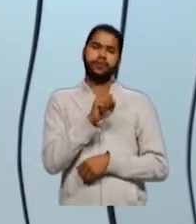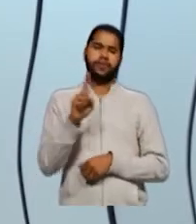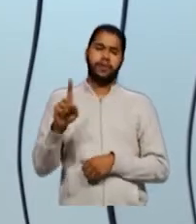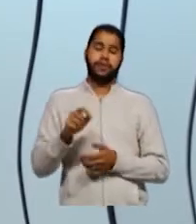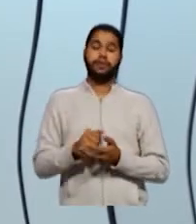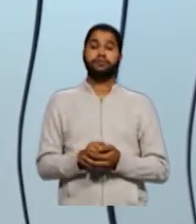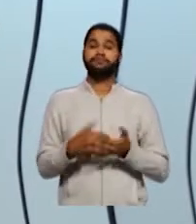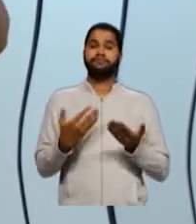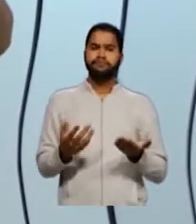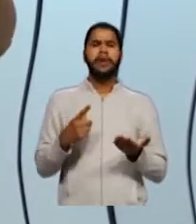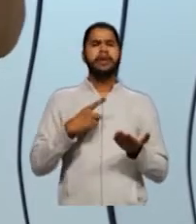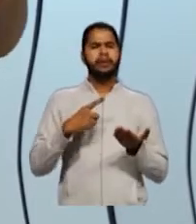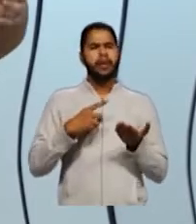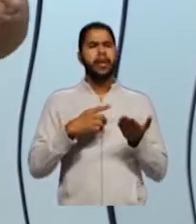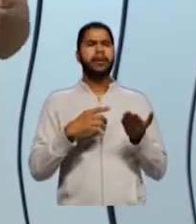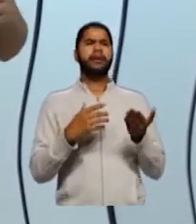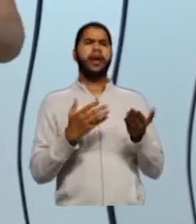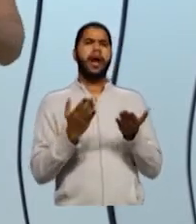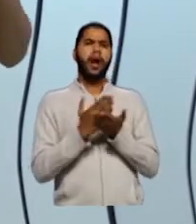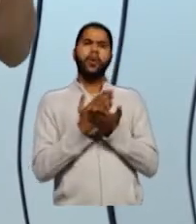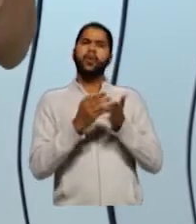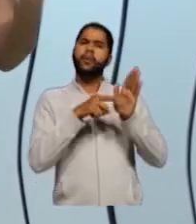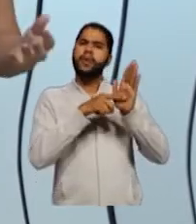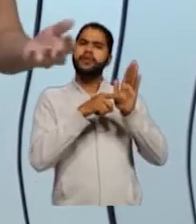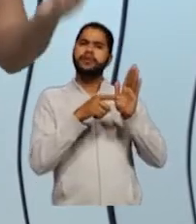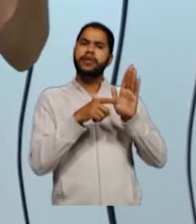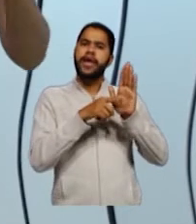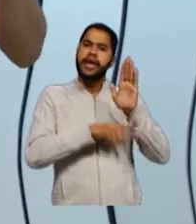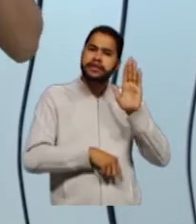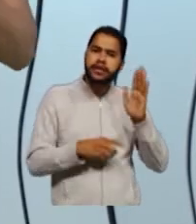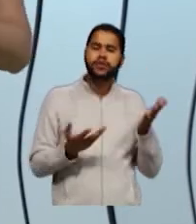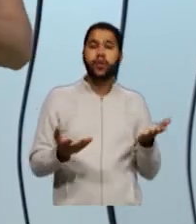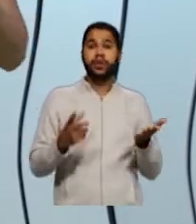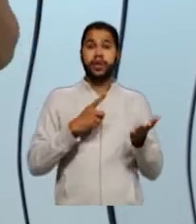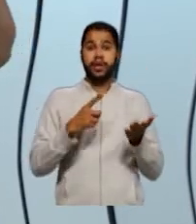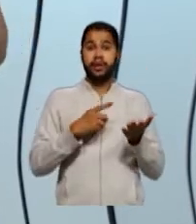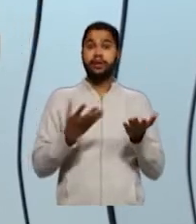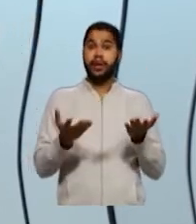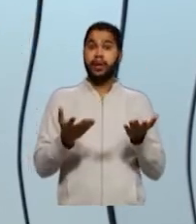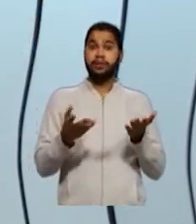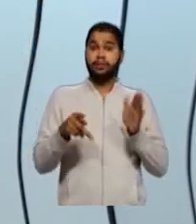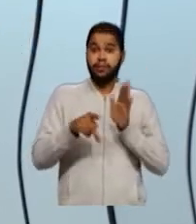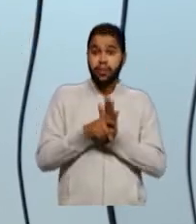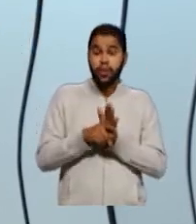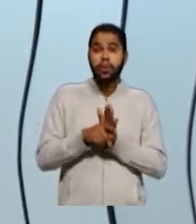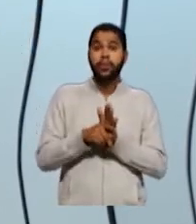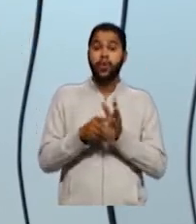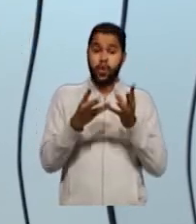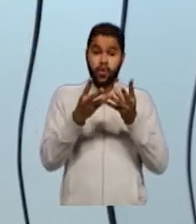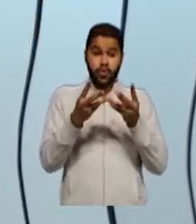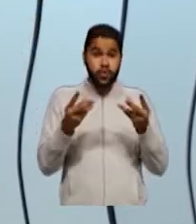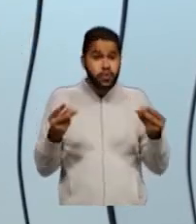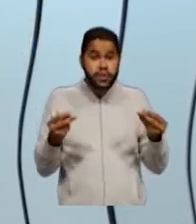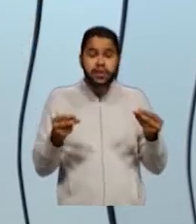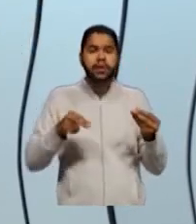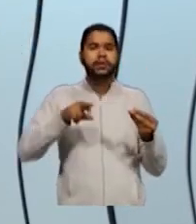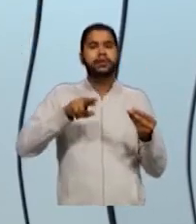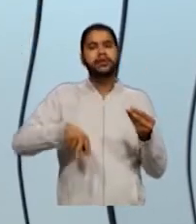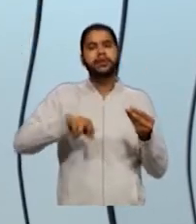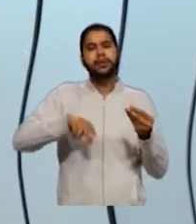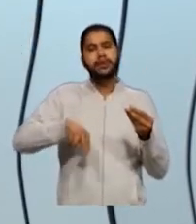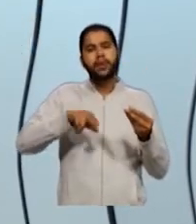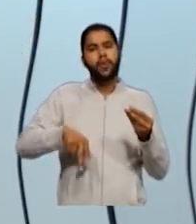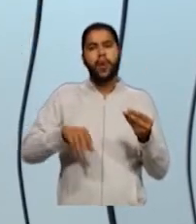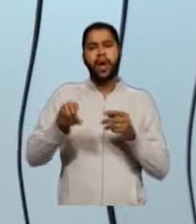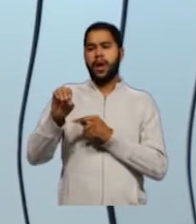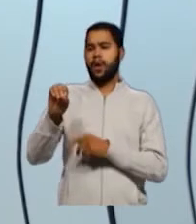Ou seja, existem exceções, existem substâncias que temos hoje no nosso mundo, que não são substâncias